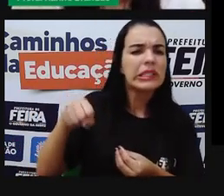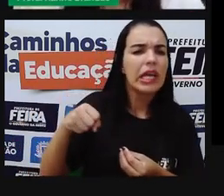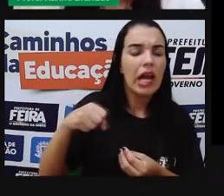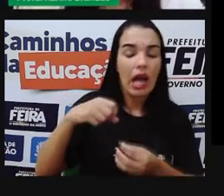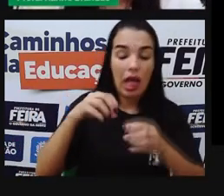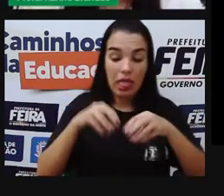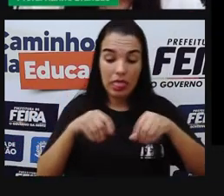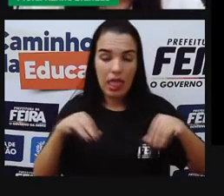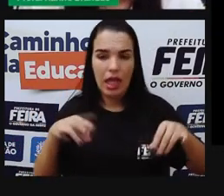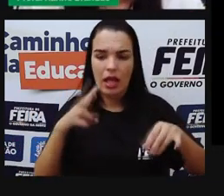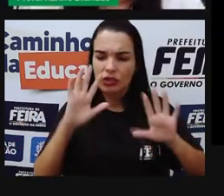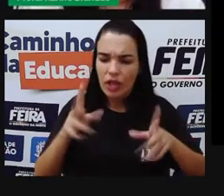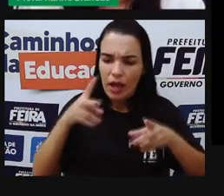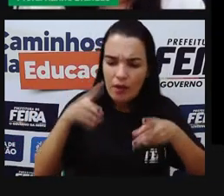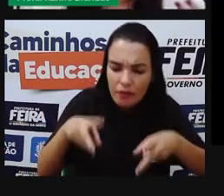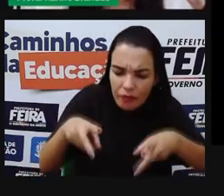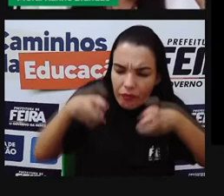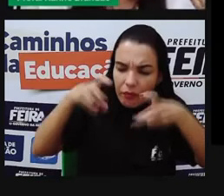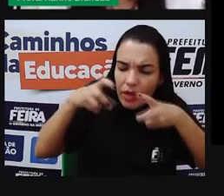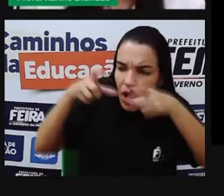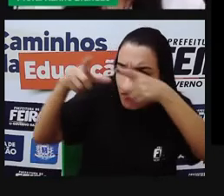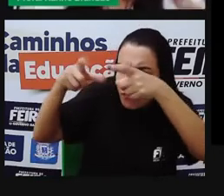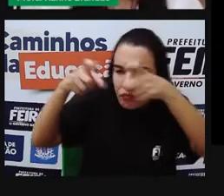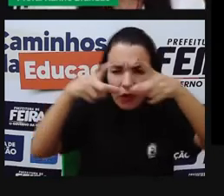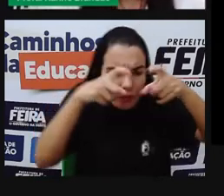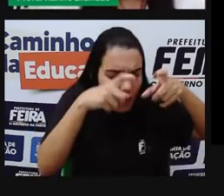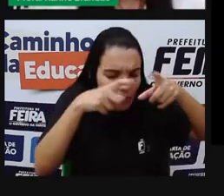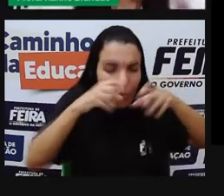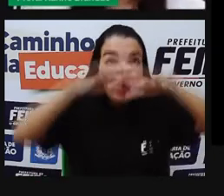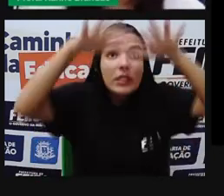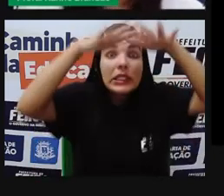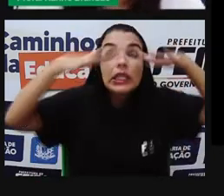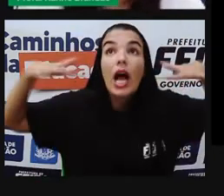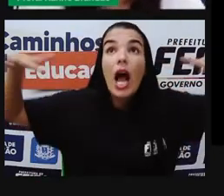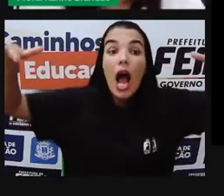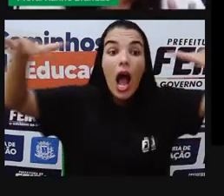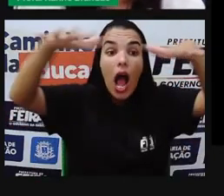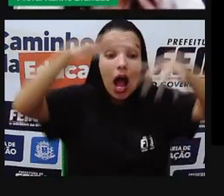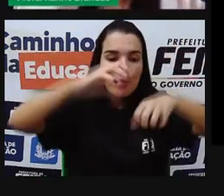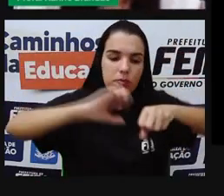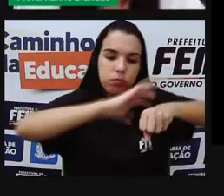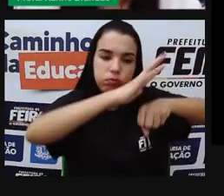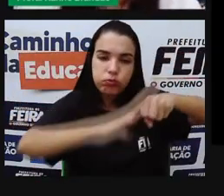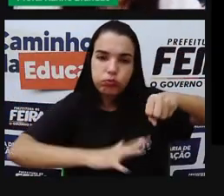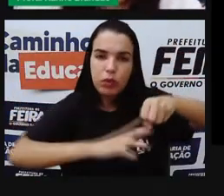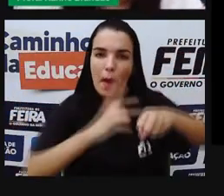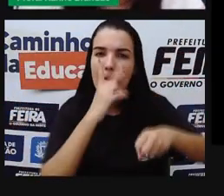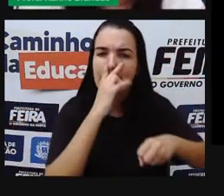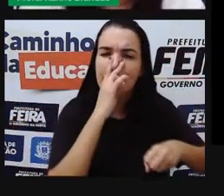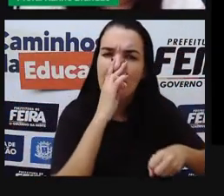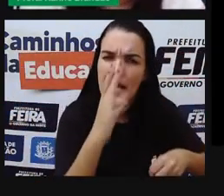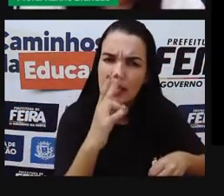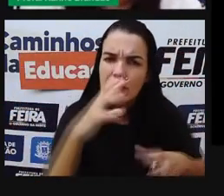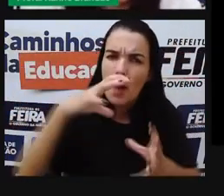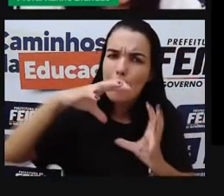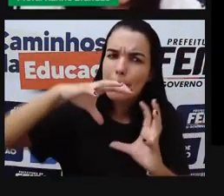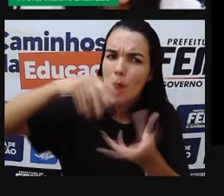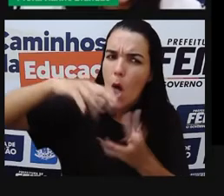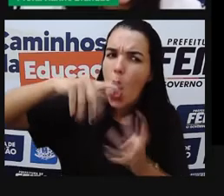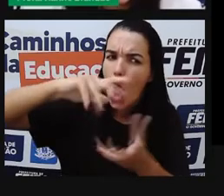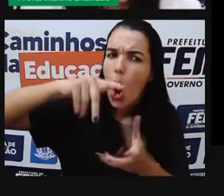de satélite, né? As fotografias do espaço da Terra, a gente vê ela como esférica. Mas a